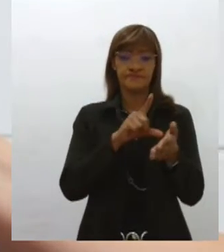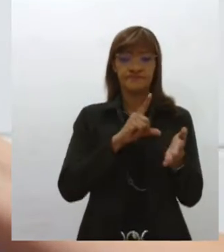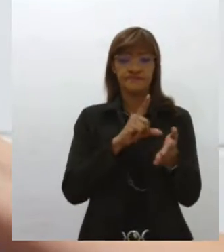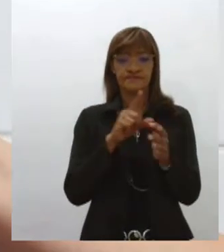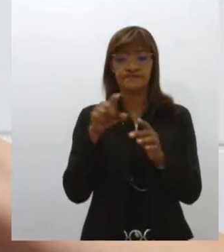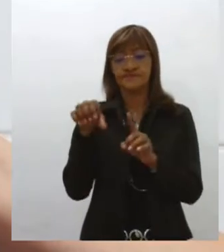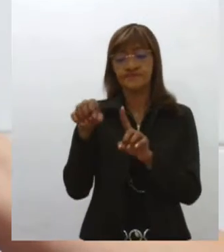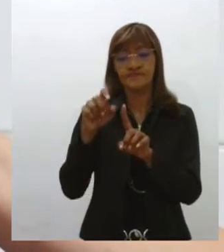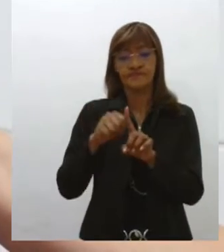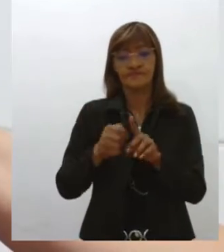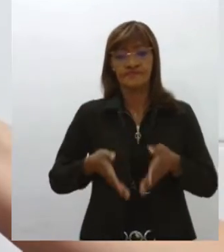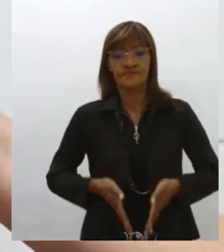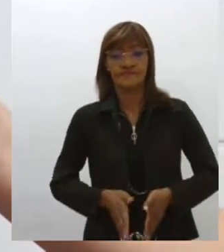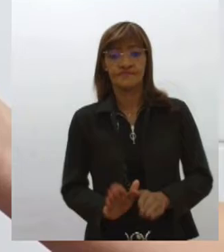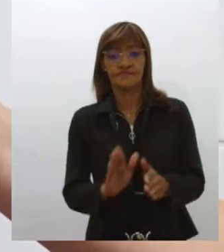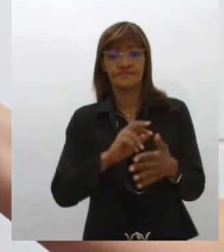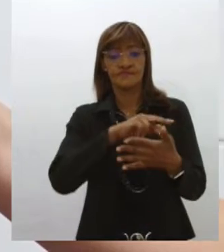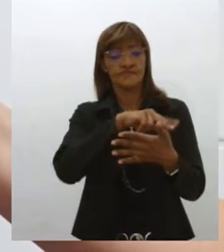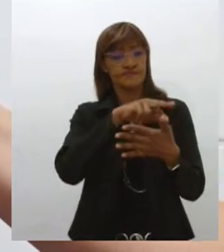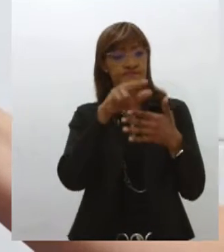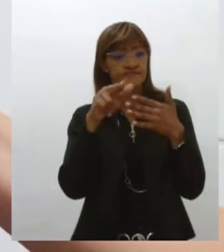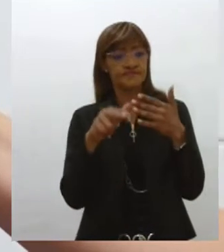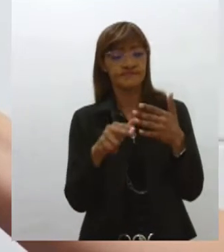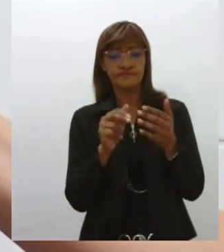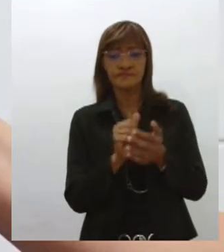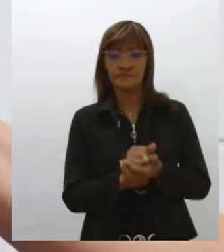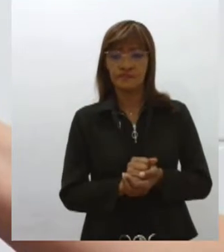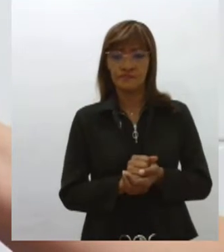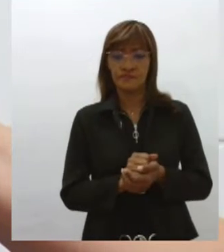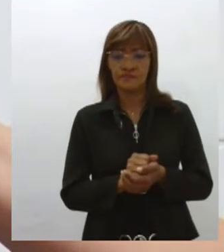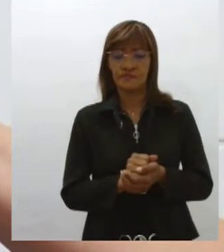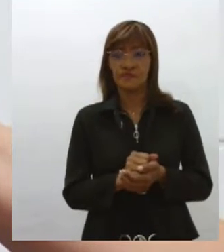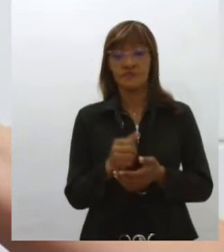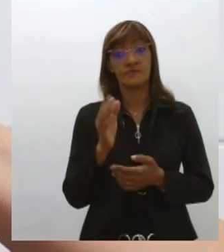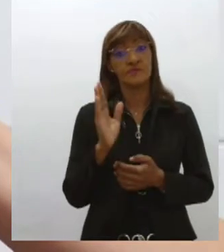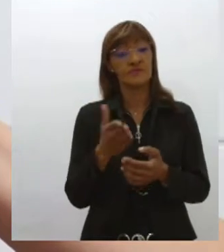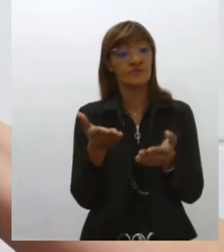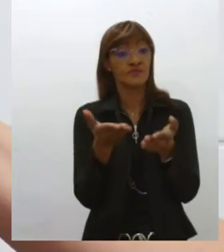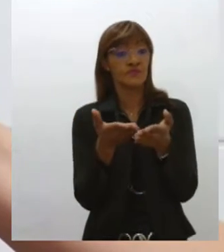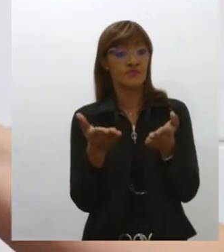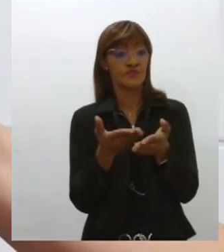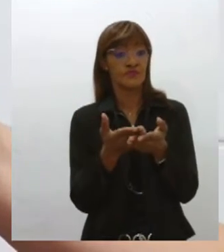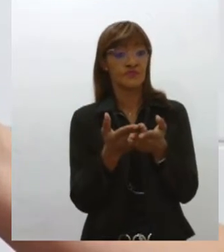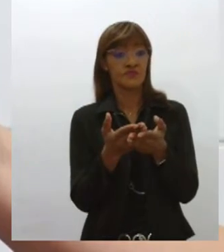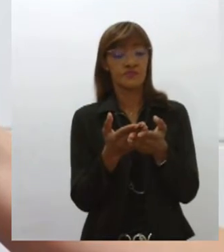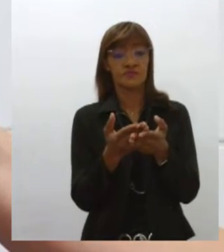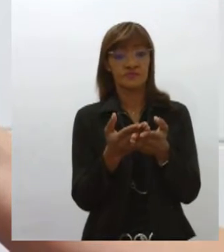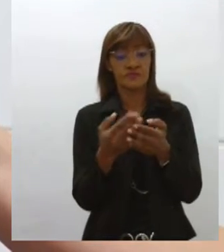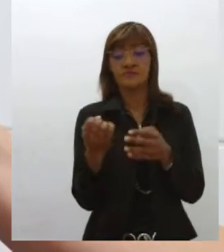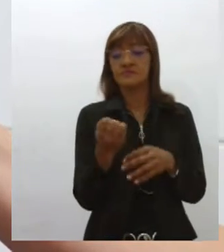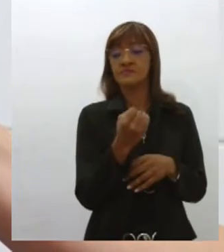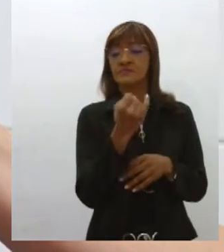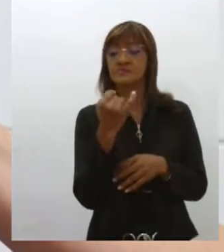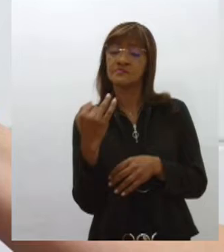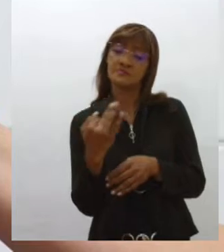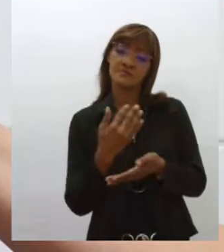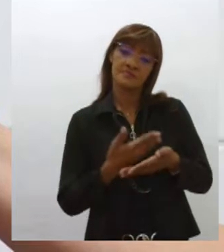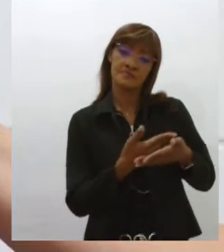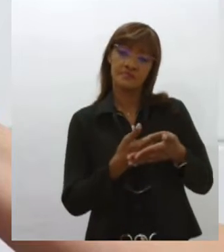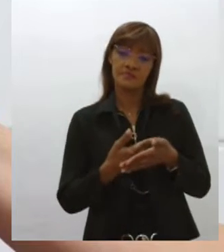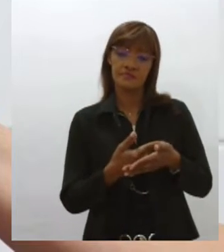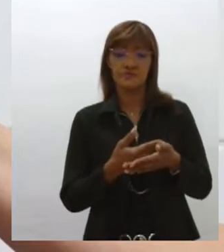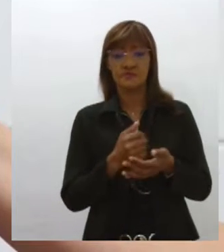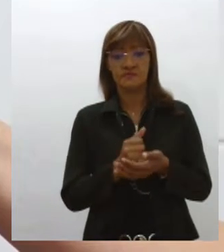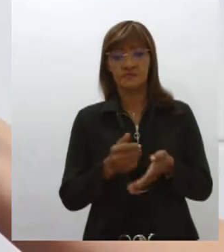Então, são diversas causas. E diante dessa situação, do número expressivo de nascimento de bebês